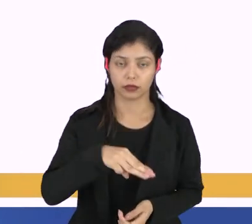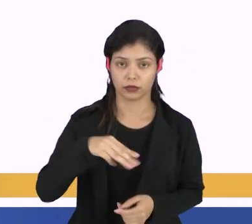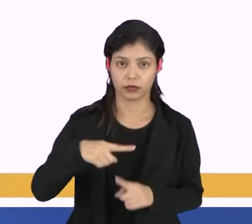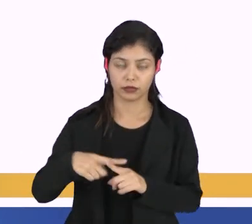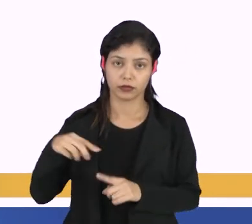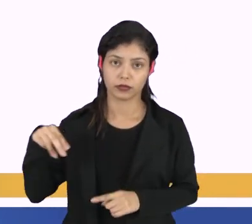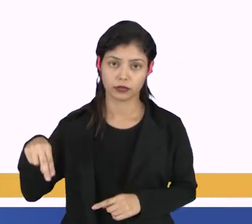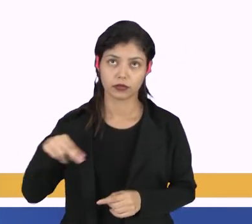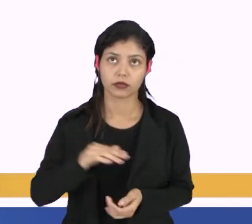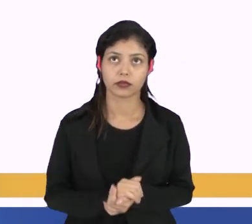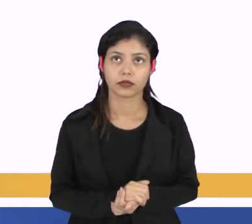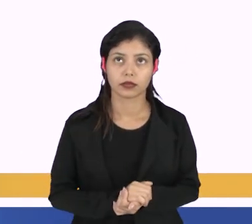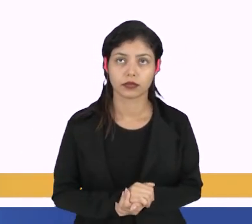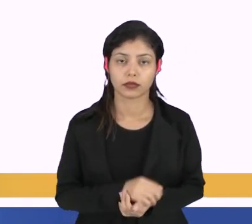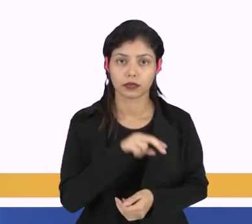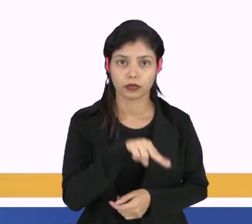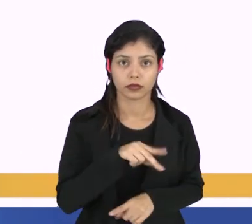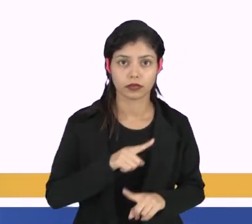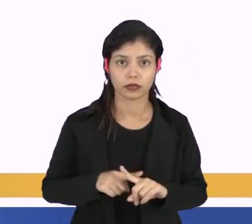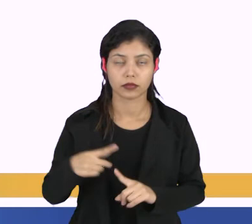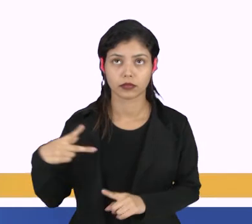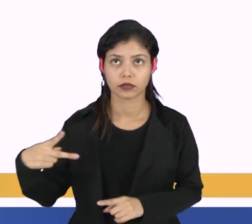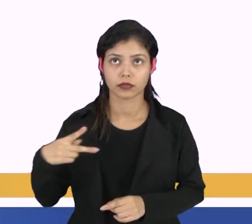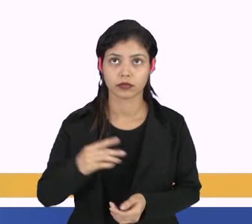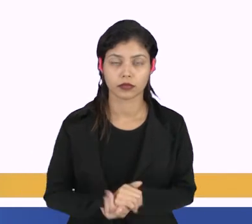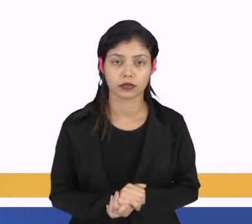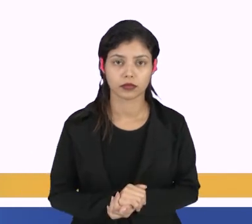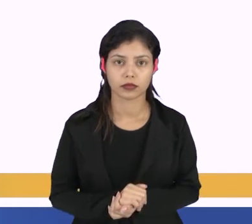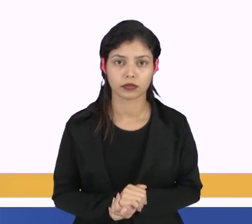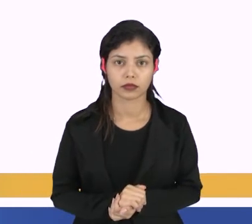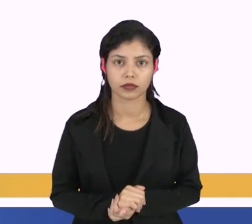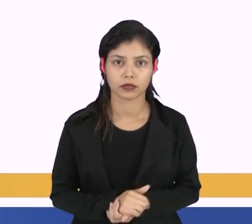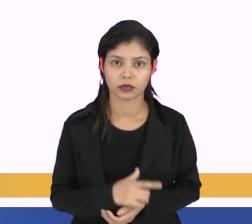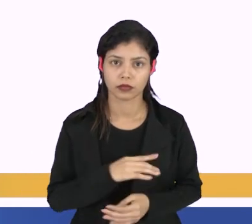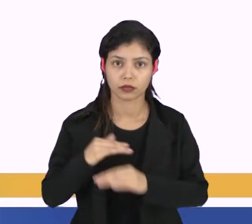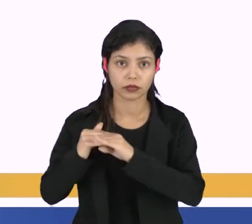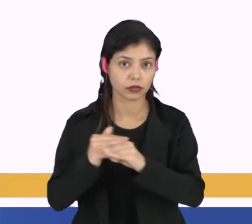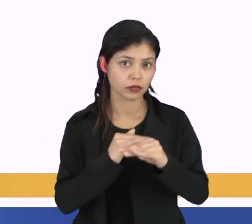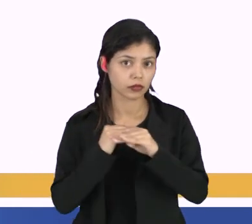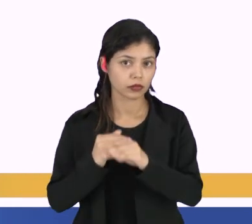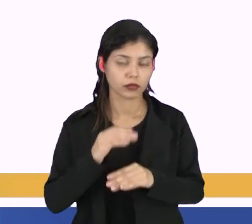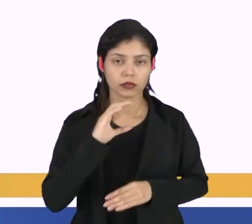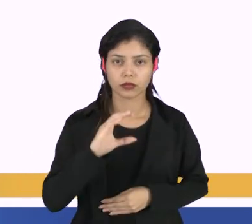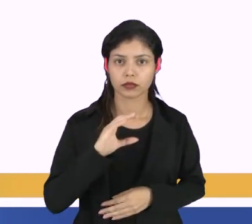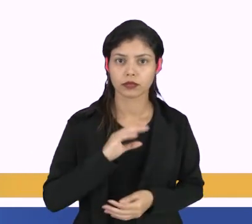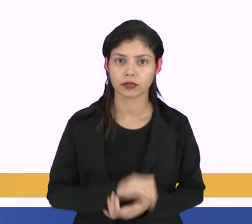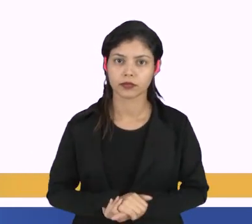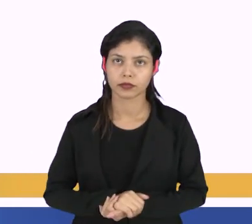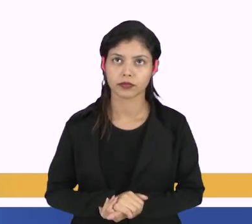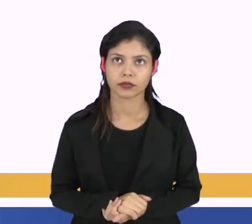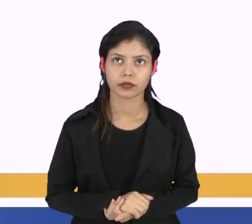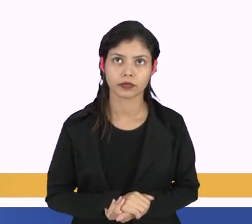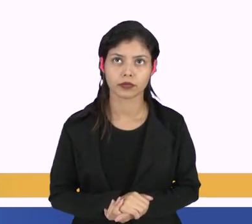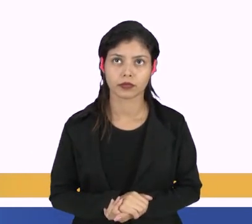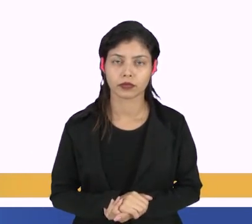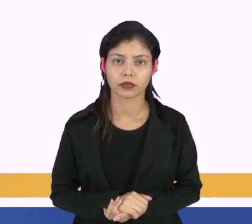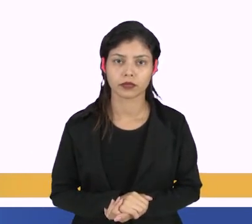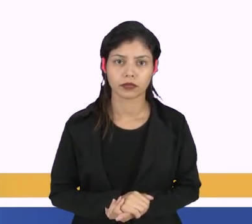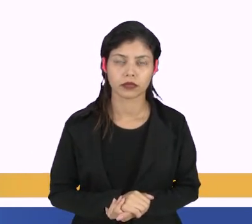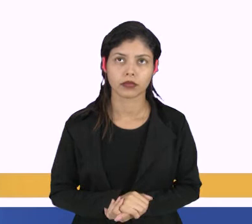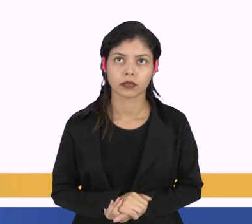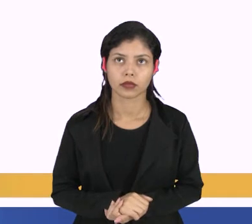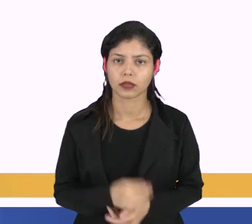N e na B N por P. E aí nós temos uma igualdade que é o C. M por P, né?